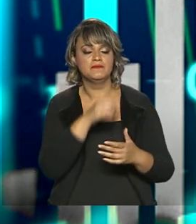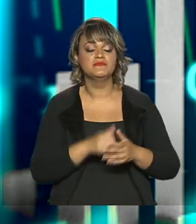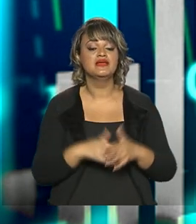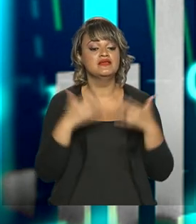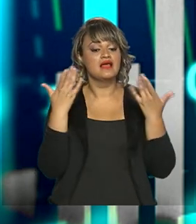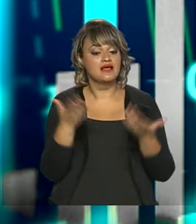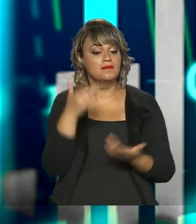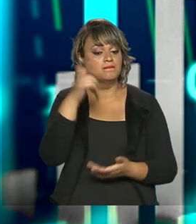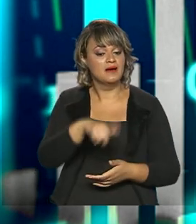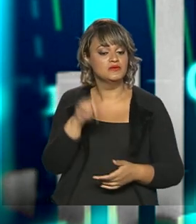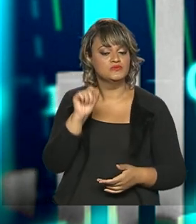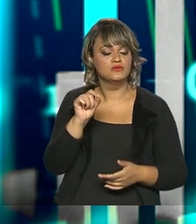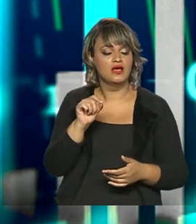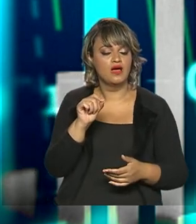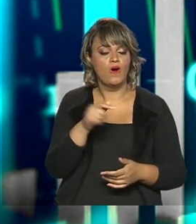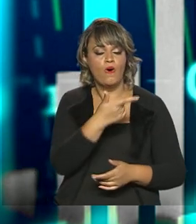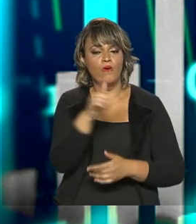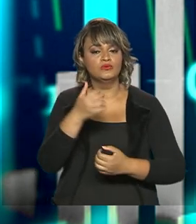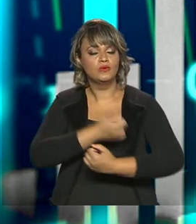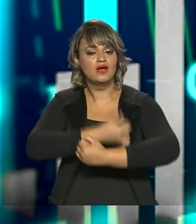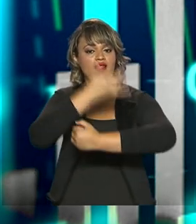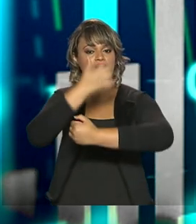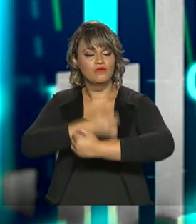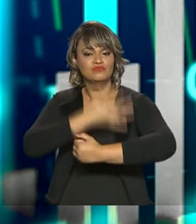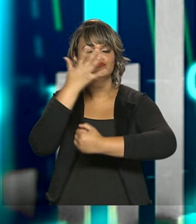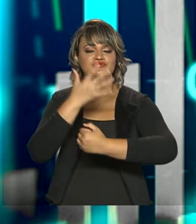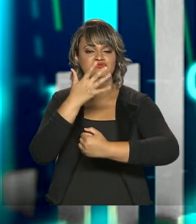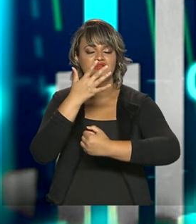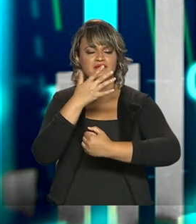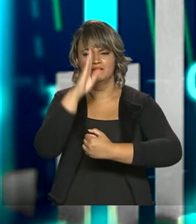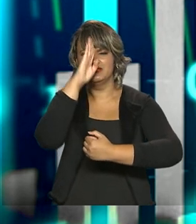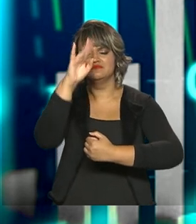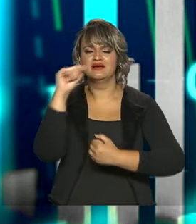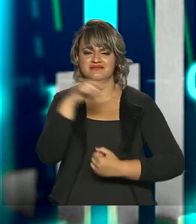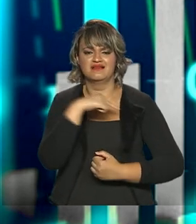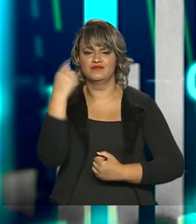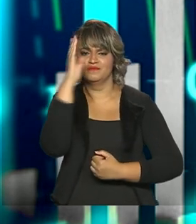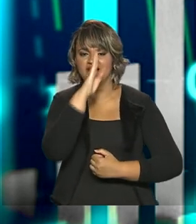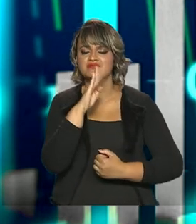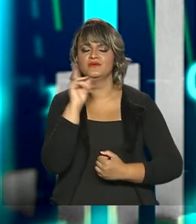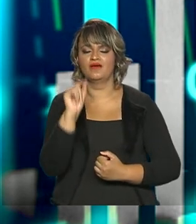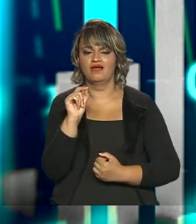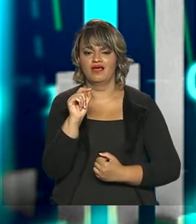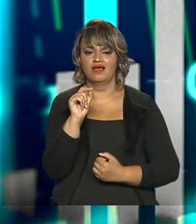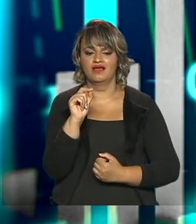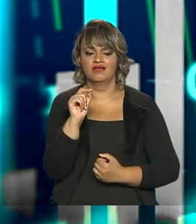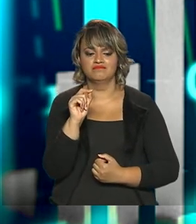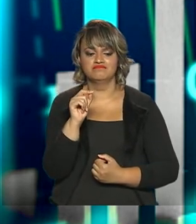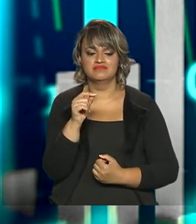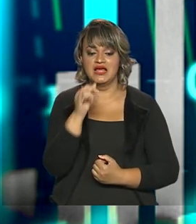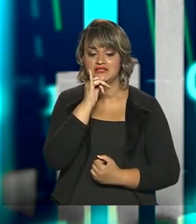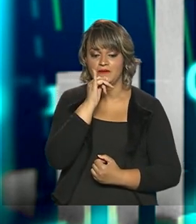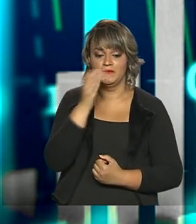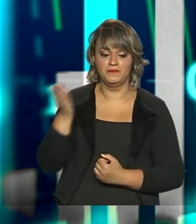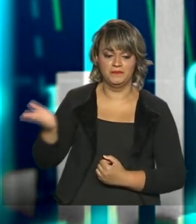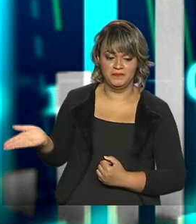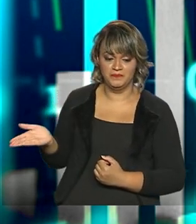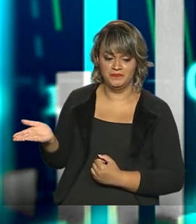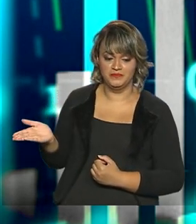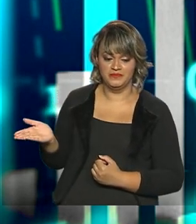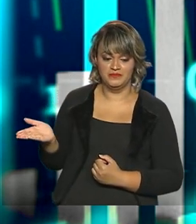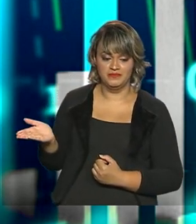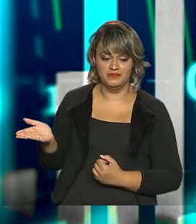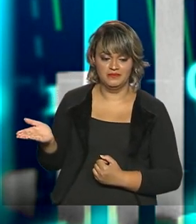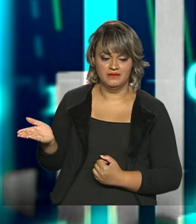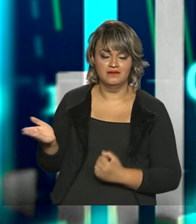para tanto, nós temos alguns grãos que são os nossos carro-chefes, que nós costumamos dizer. E, dentre eles, destaca-se a